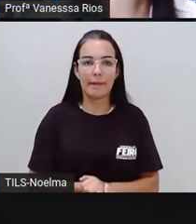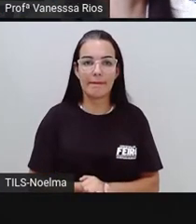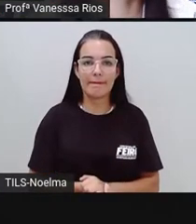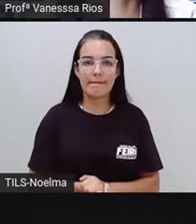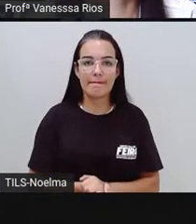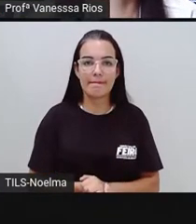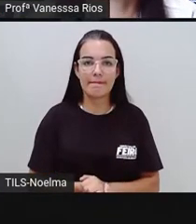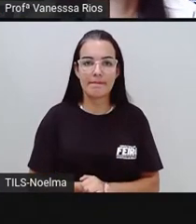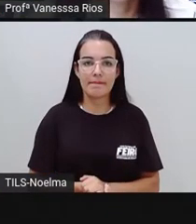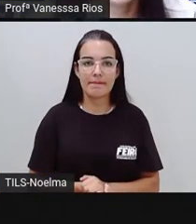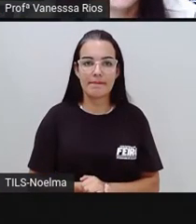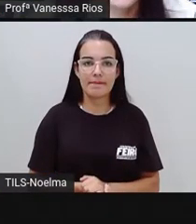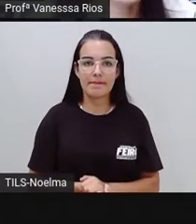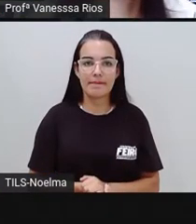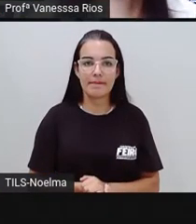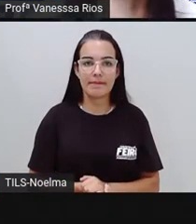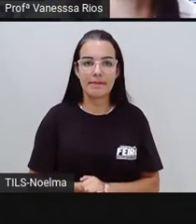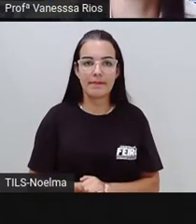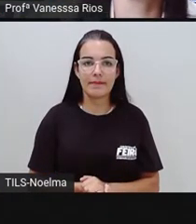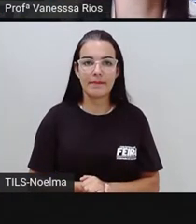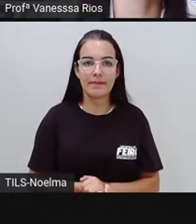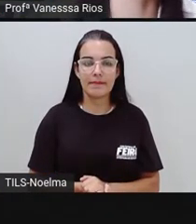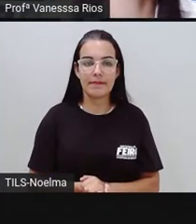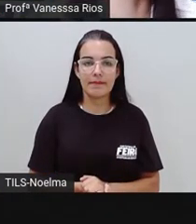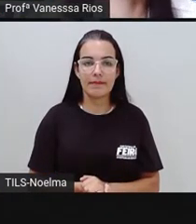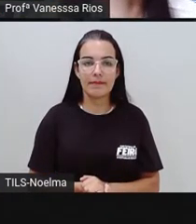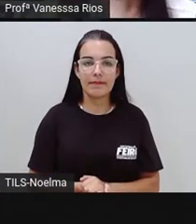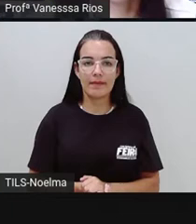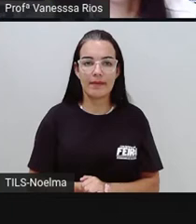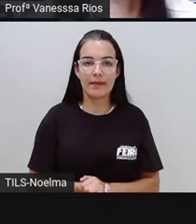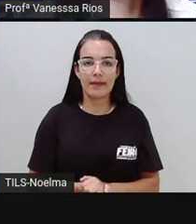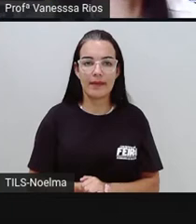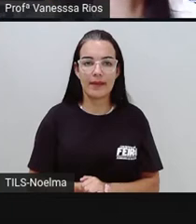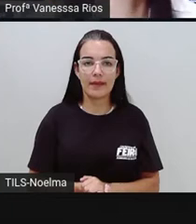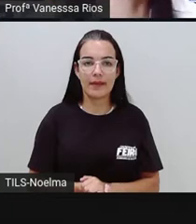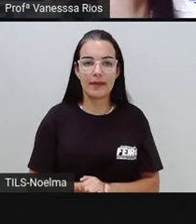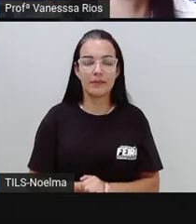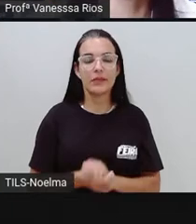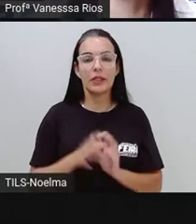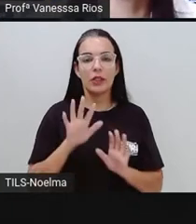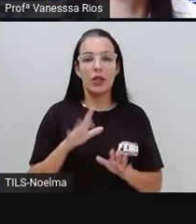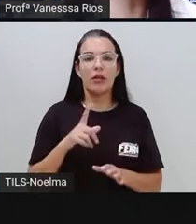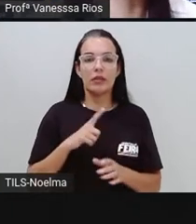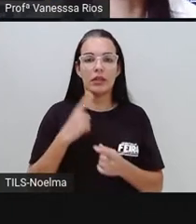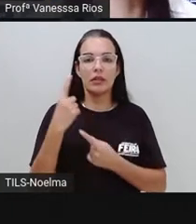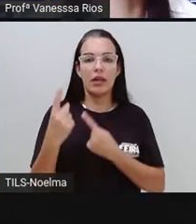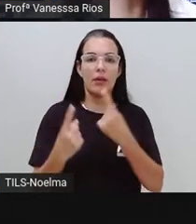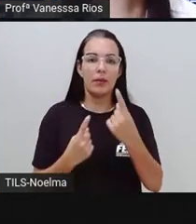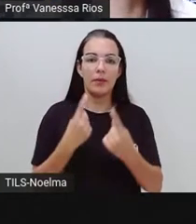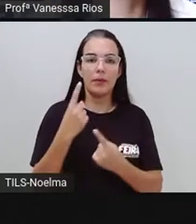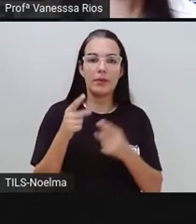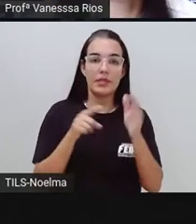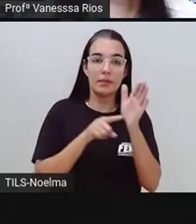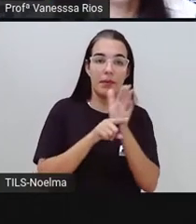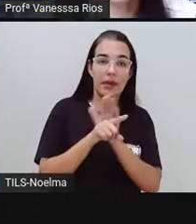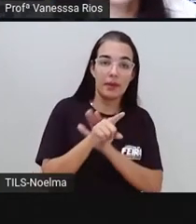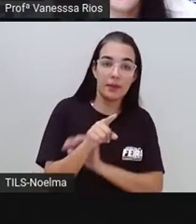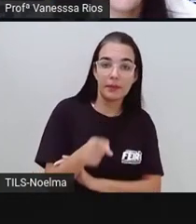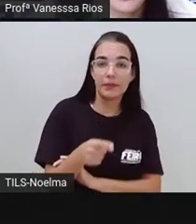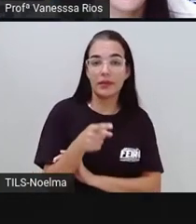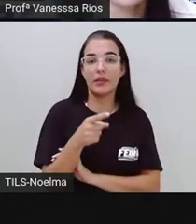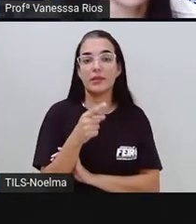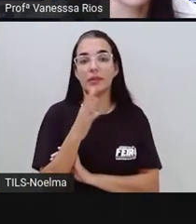aí algumas perguntas, né? A Pró não colocou a entrevista na íntegra, mas a gente pode observar através do que foi